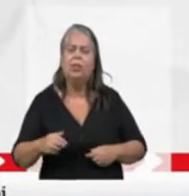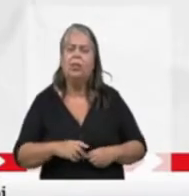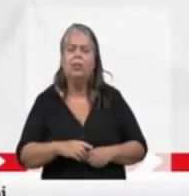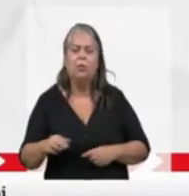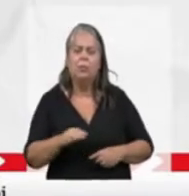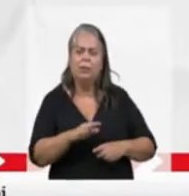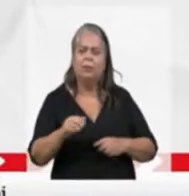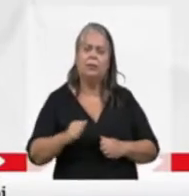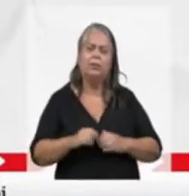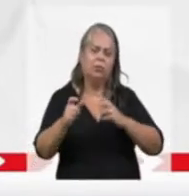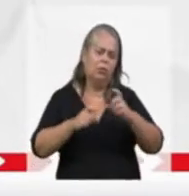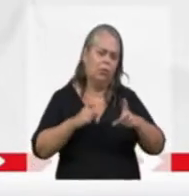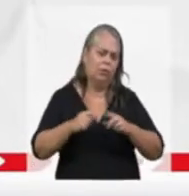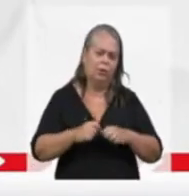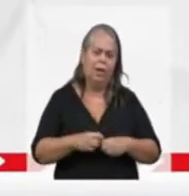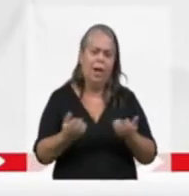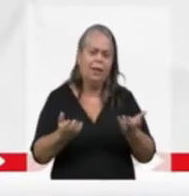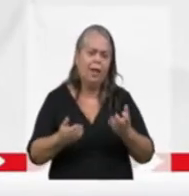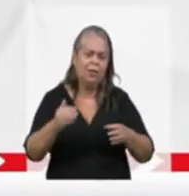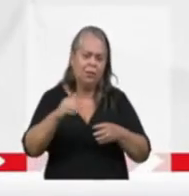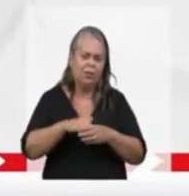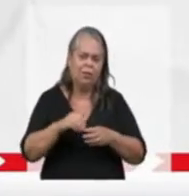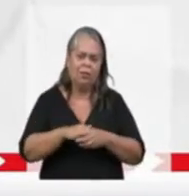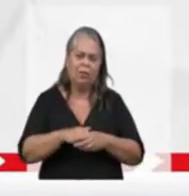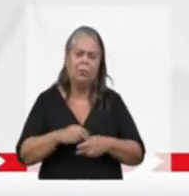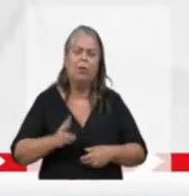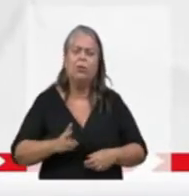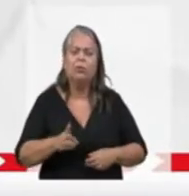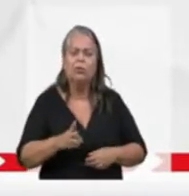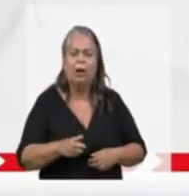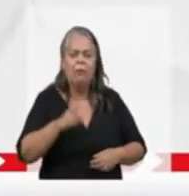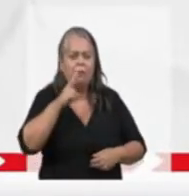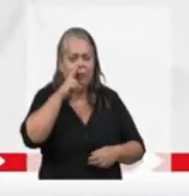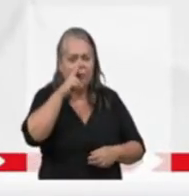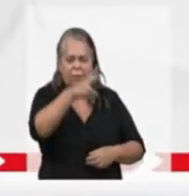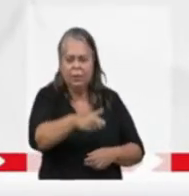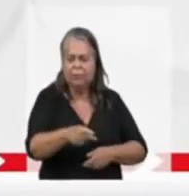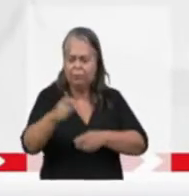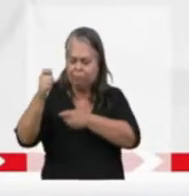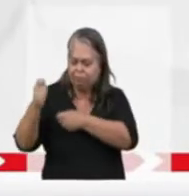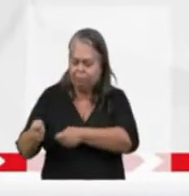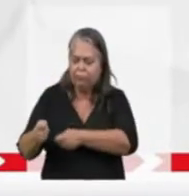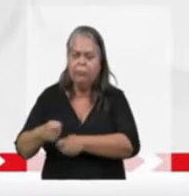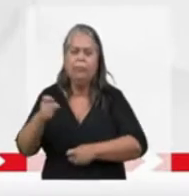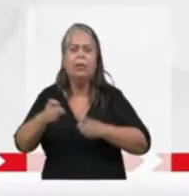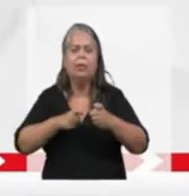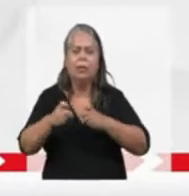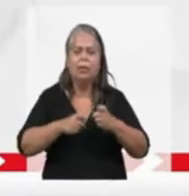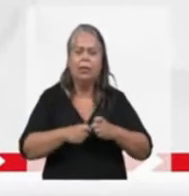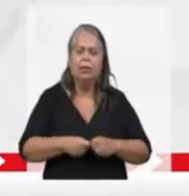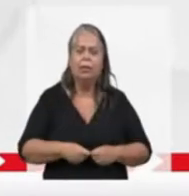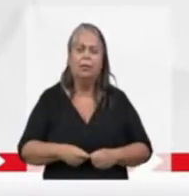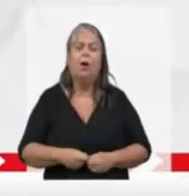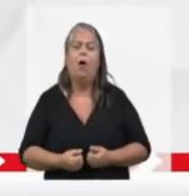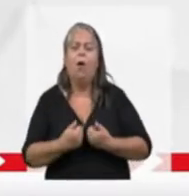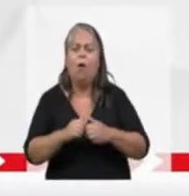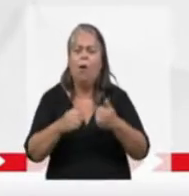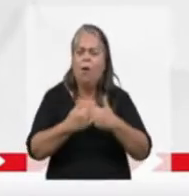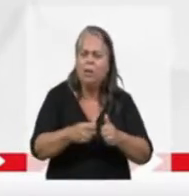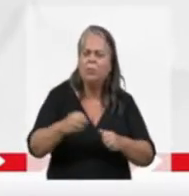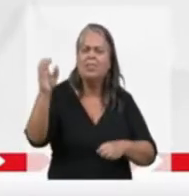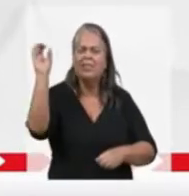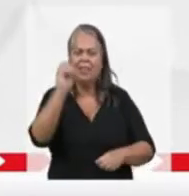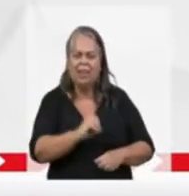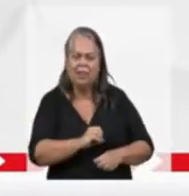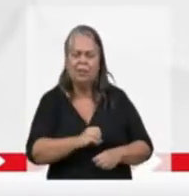autor da minha entrada, do feriário de zumbi e defensor das cotas. Quero seu voto para continuar firme na luta contra o racismo e